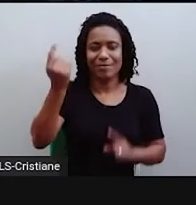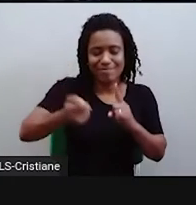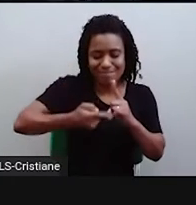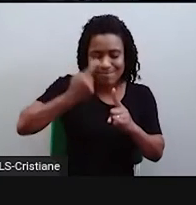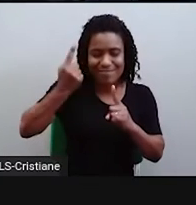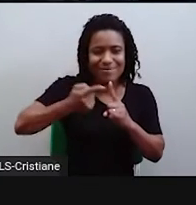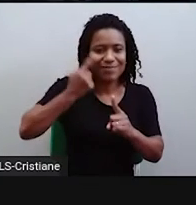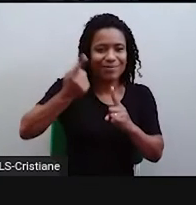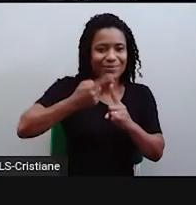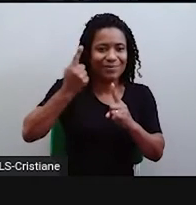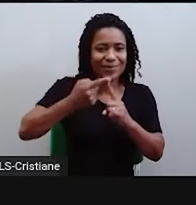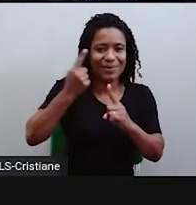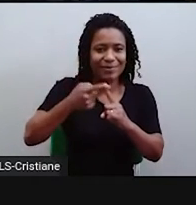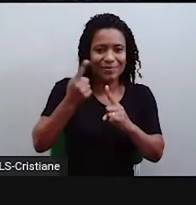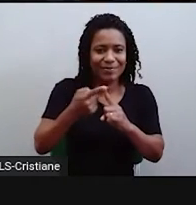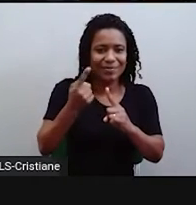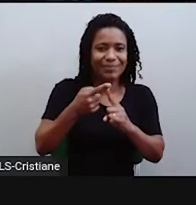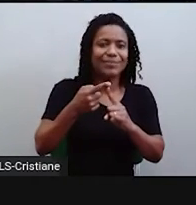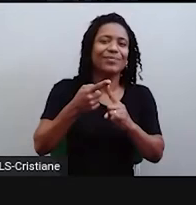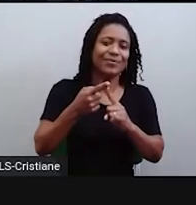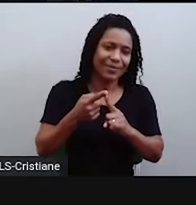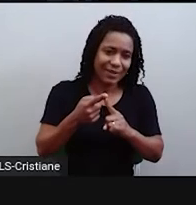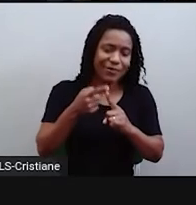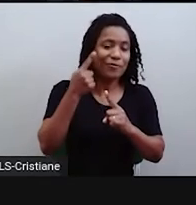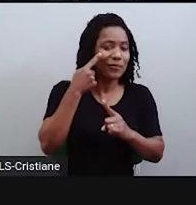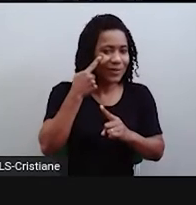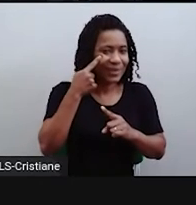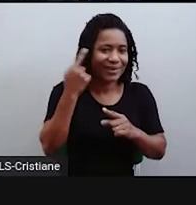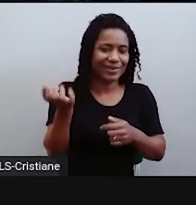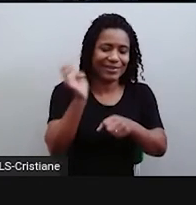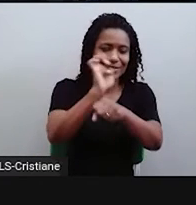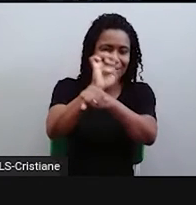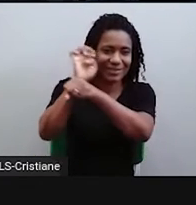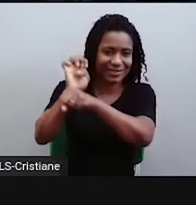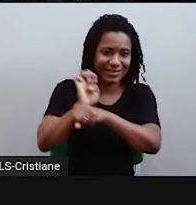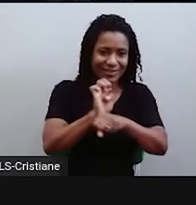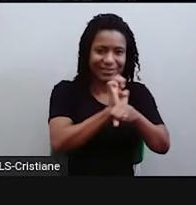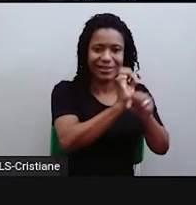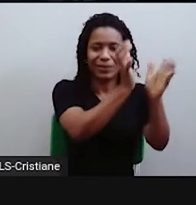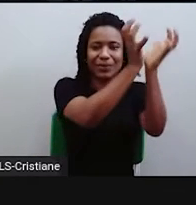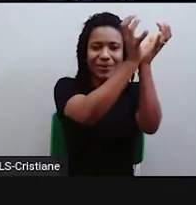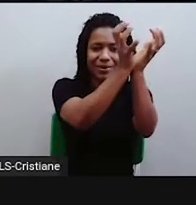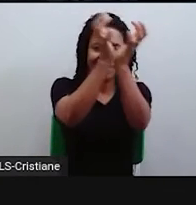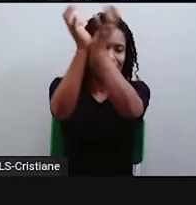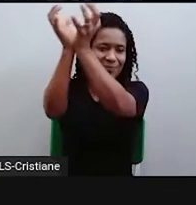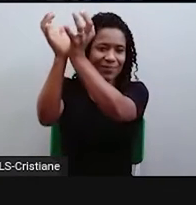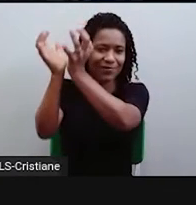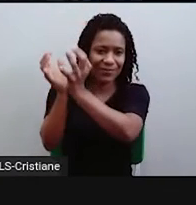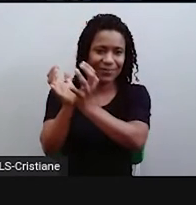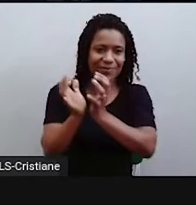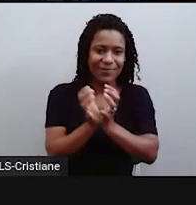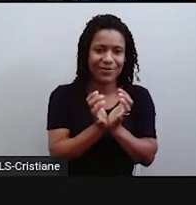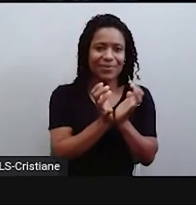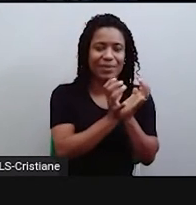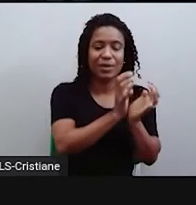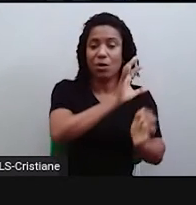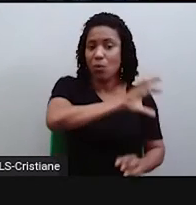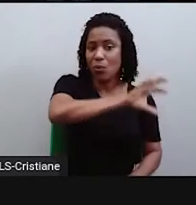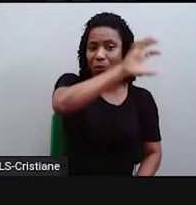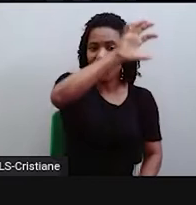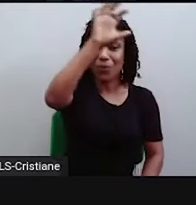vez que fala em agrupar estados para formar uma região no território brasileiro. Isso já